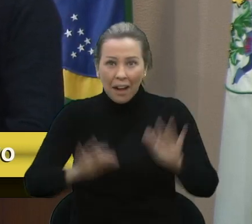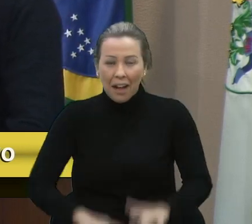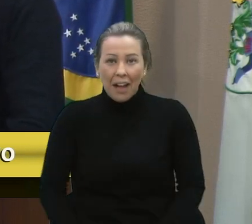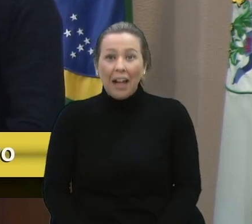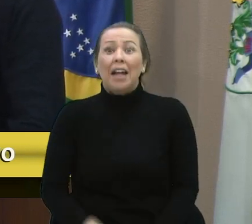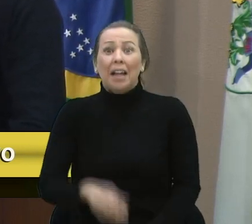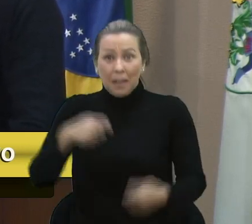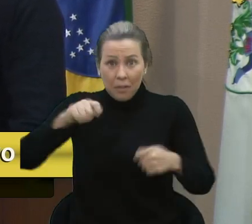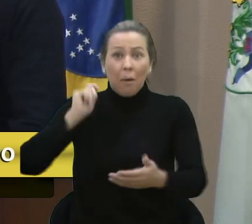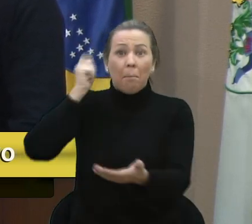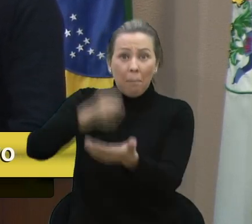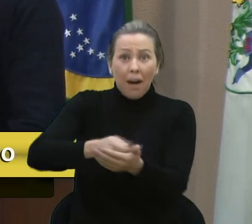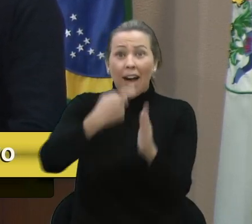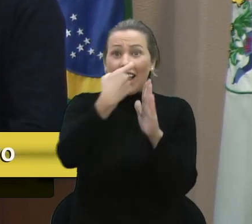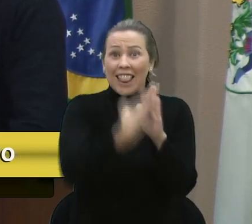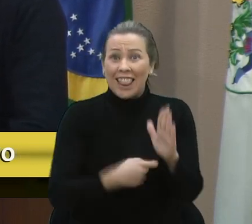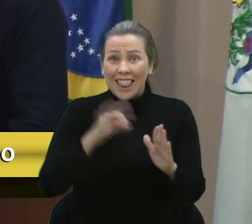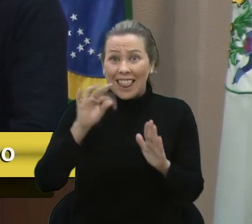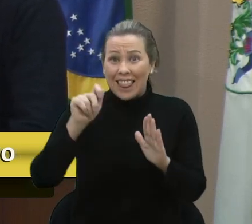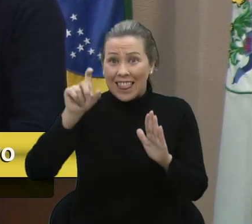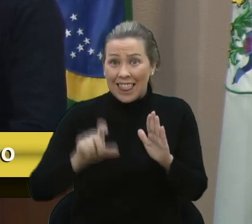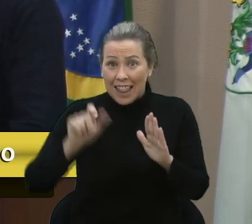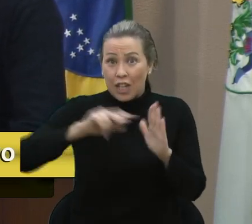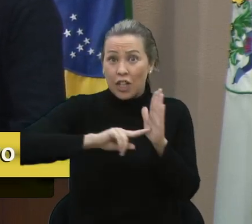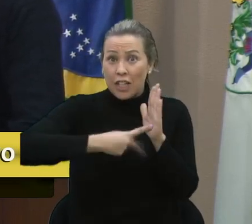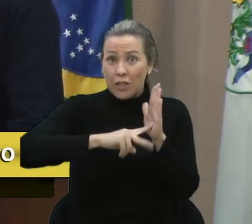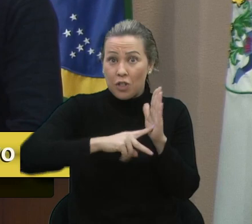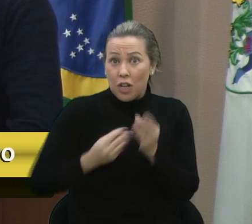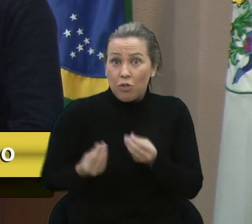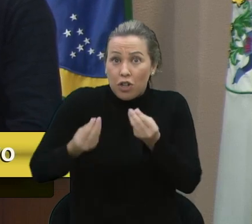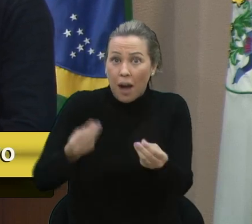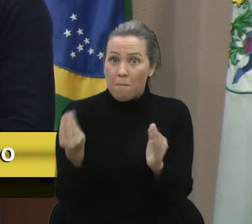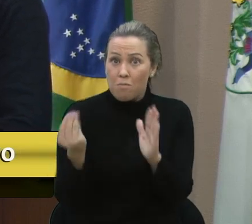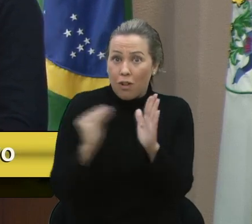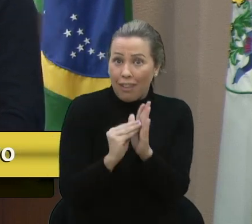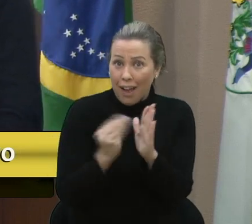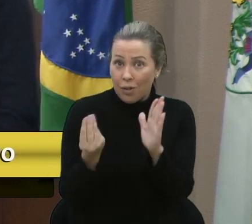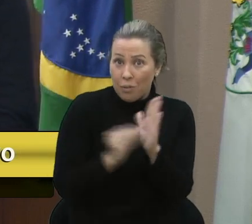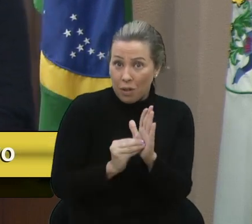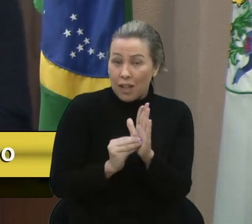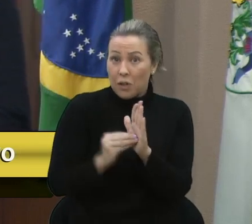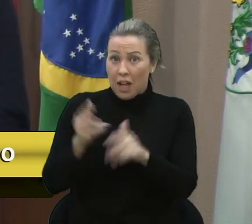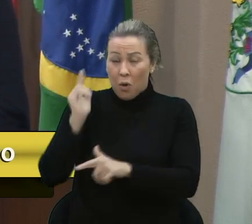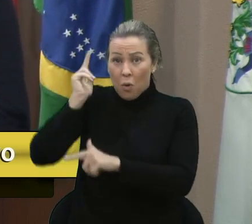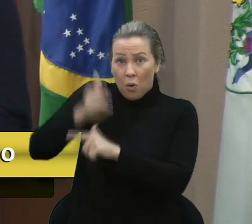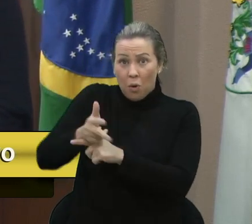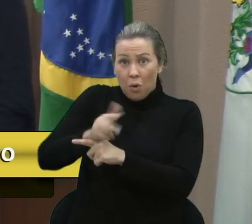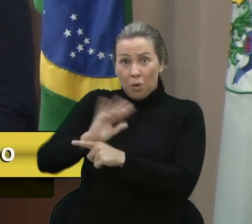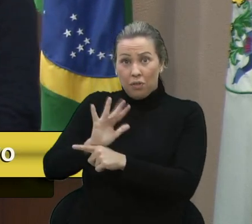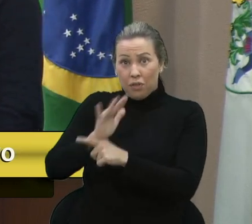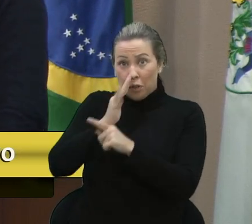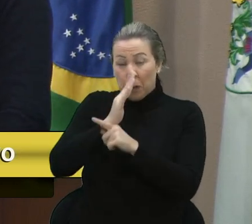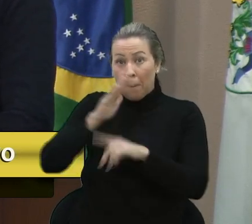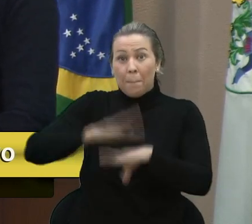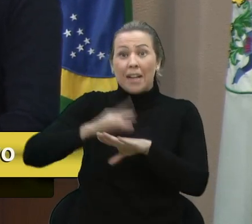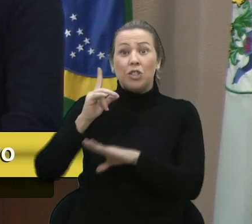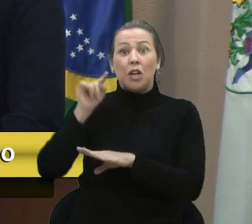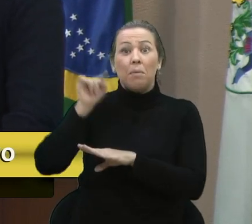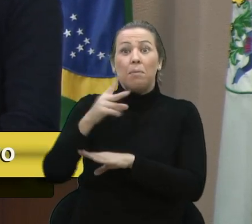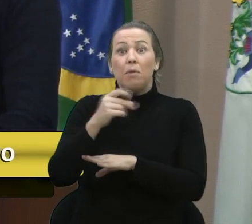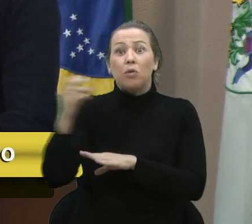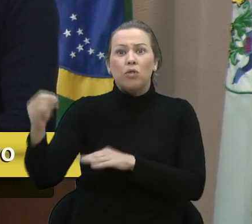iria ter que pagar as taxas que o sindicato tinha colocado. para ti, vereador. Pois bem, o vídeo ultrapassou os 1.200